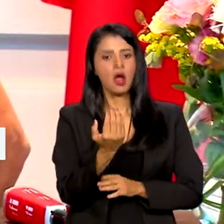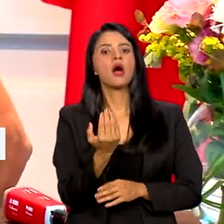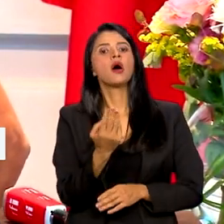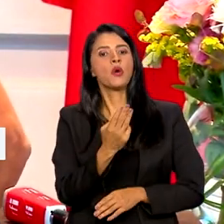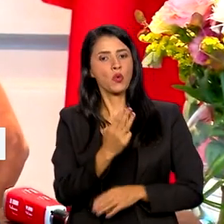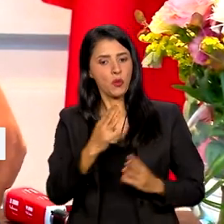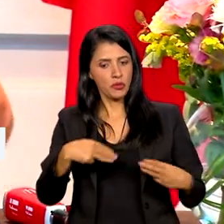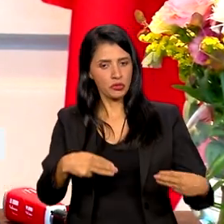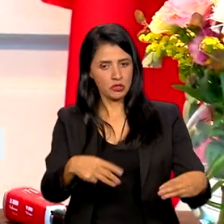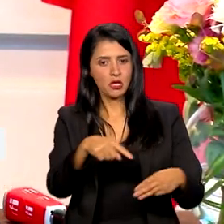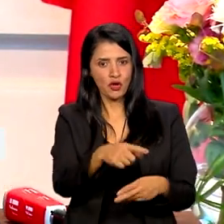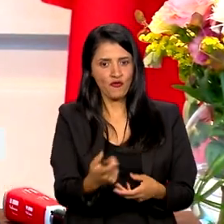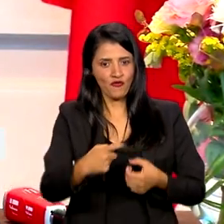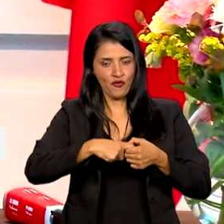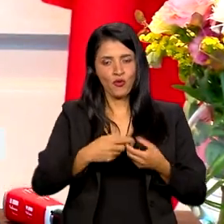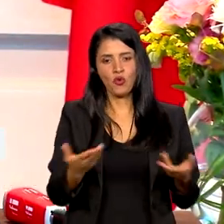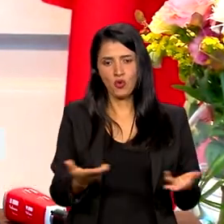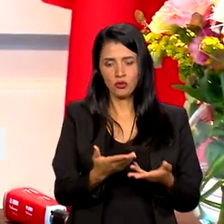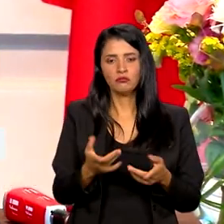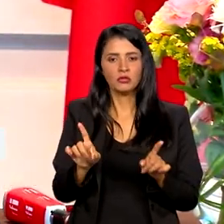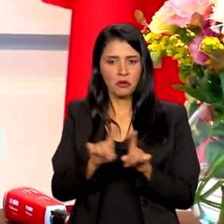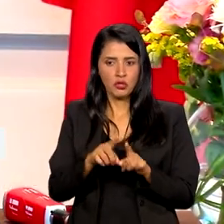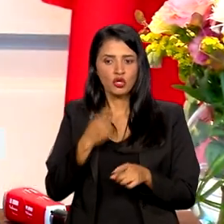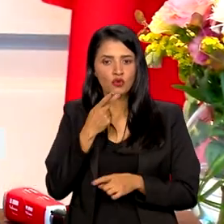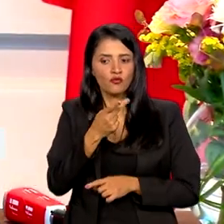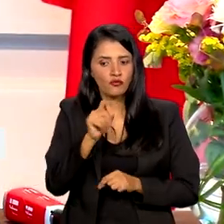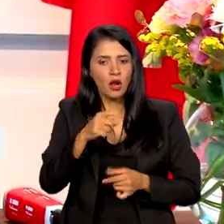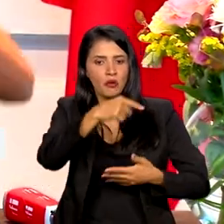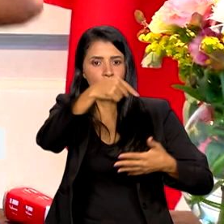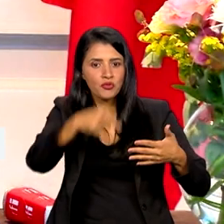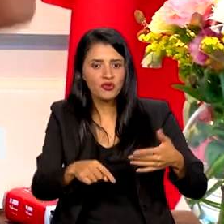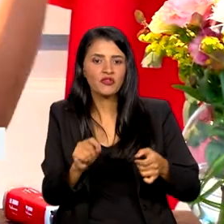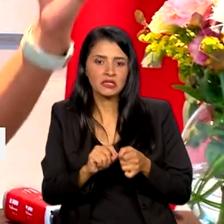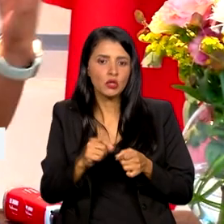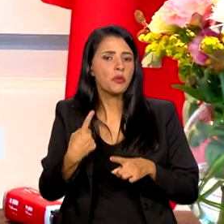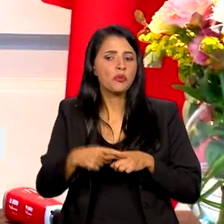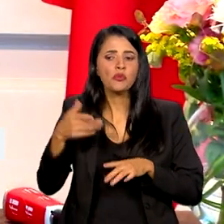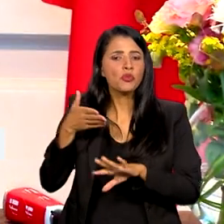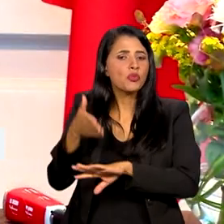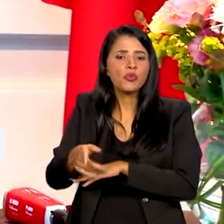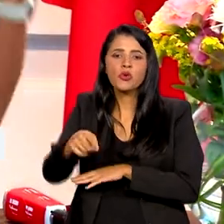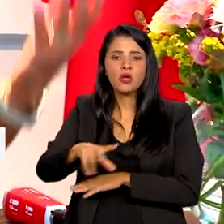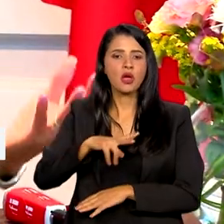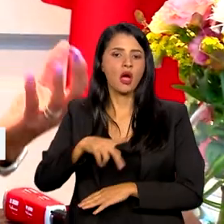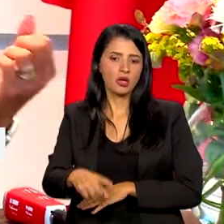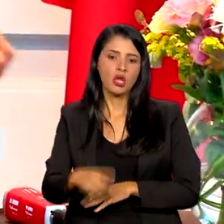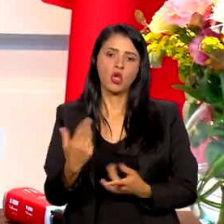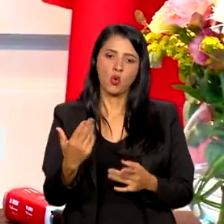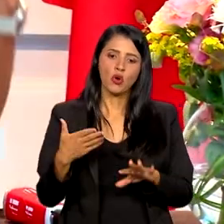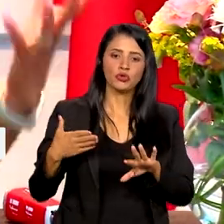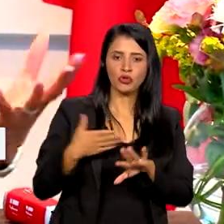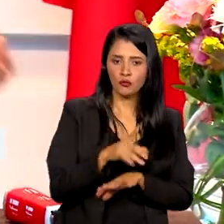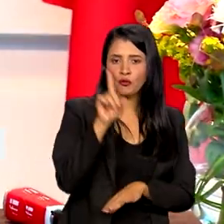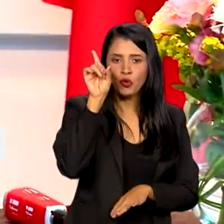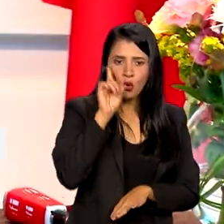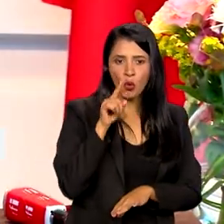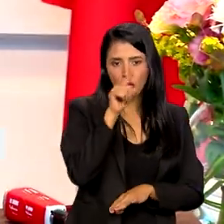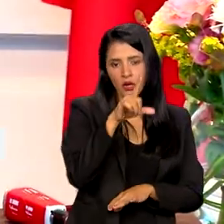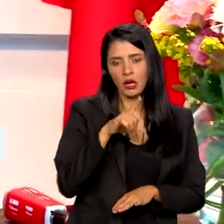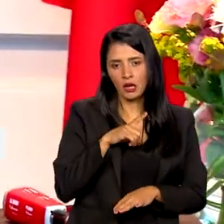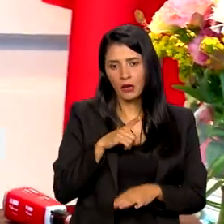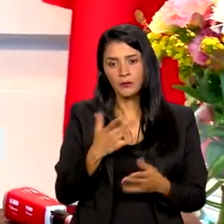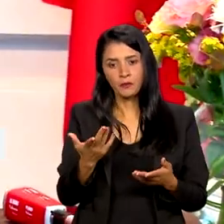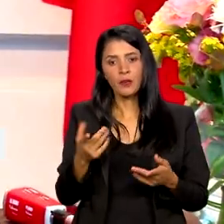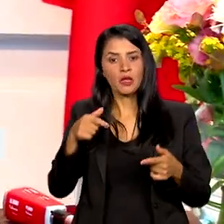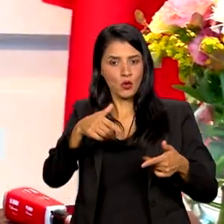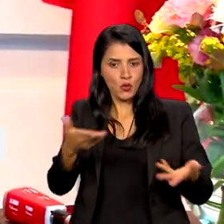também a gente poder pautar o que nós estamos fazendo e por que nós estamos aqui, assim como fomos para os Estados Unidos retomar o Japer, por exemplo.